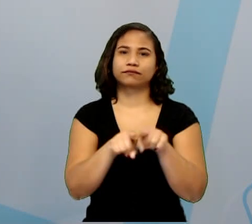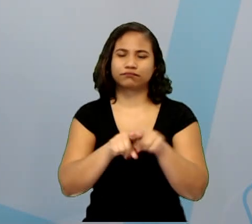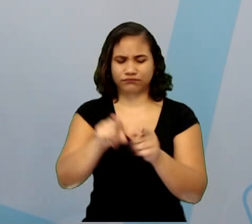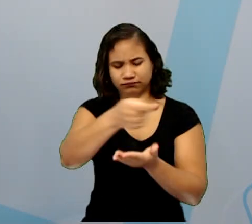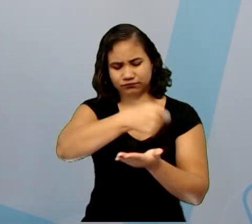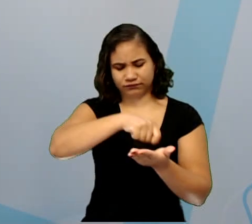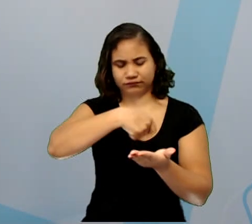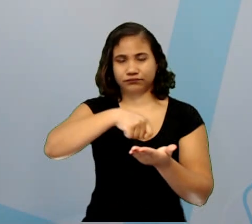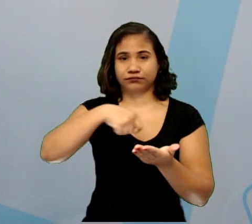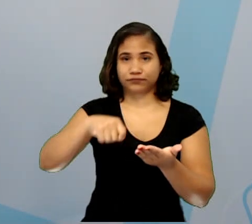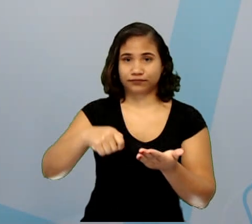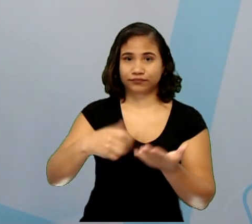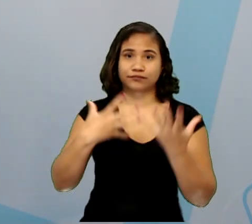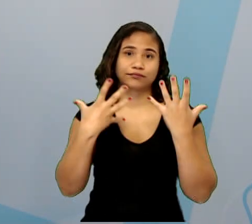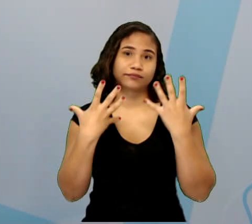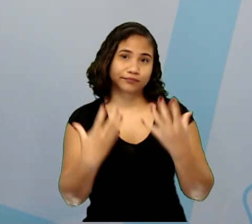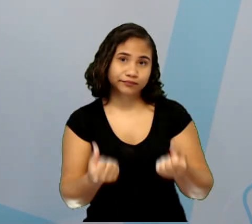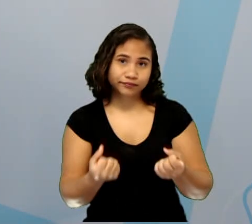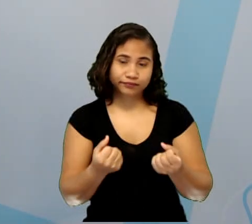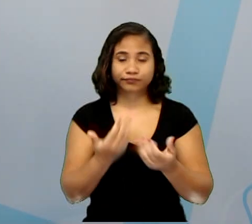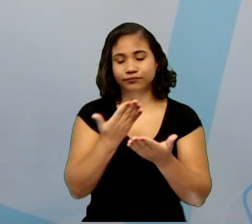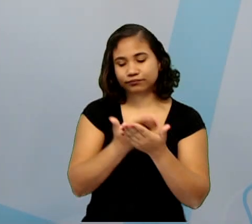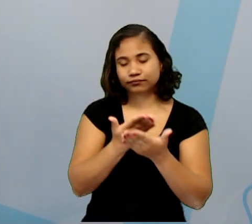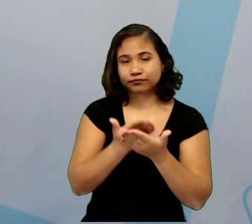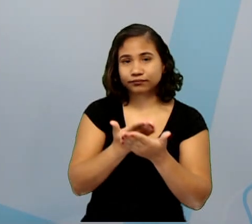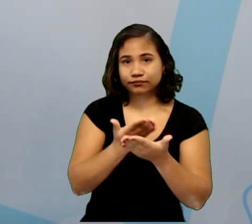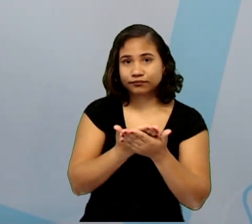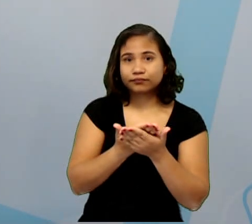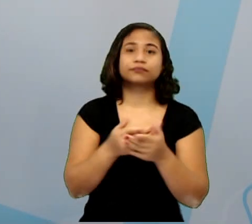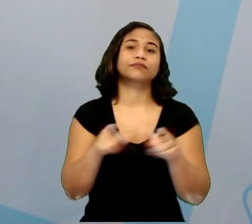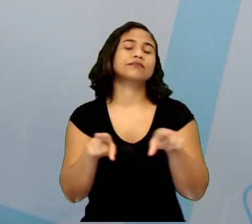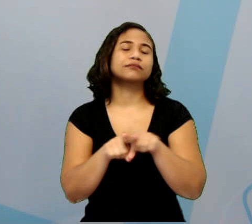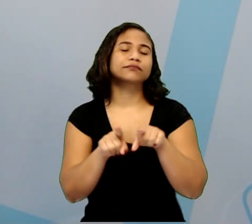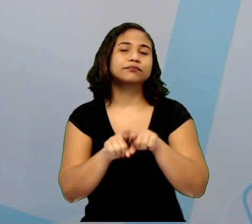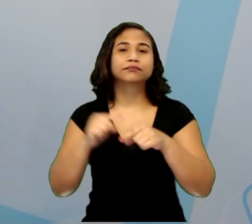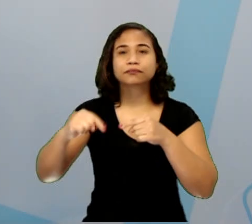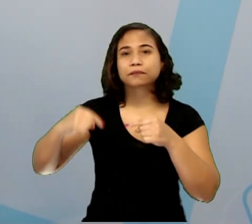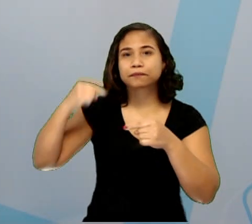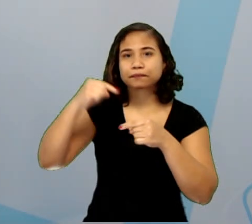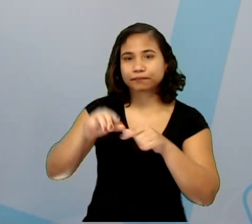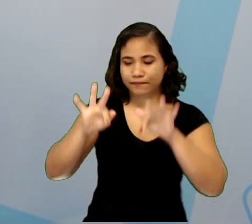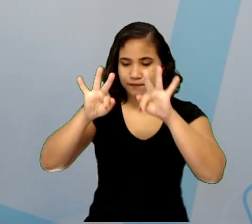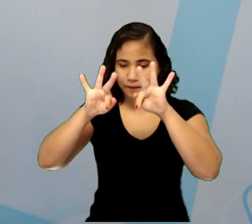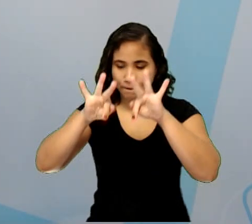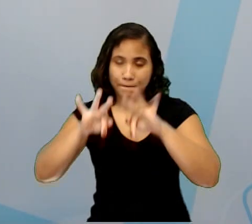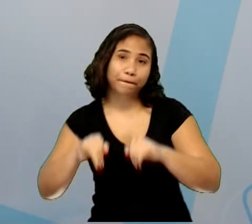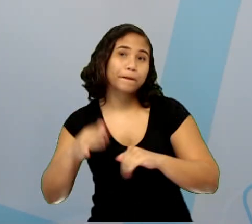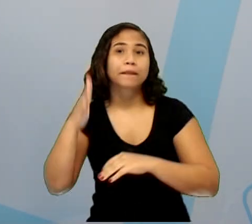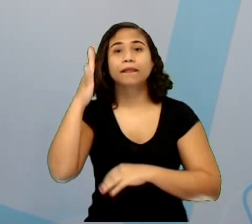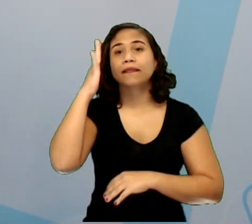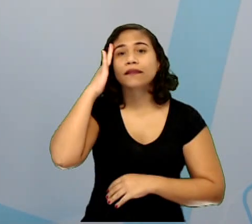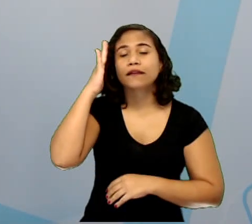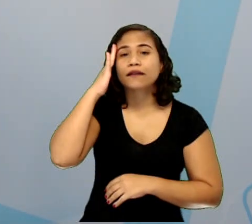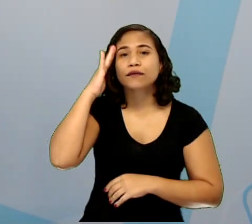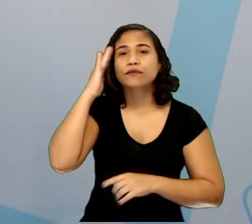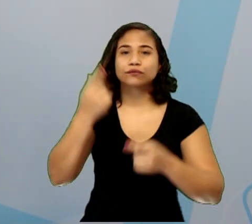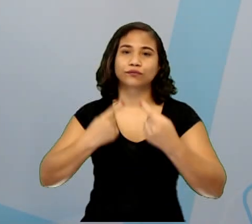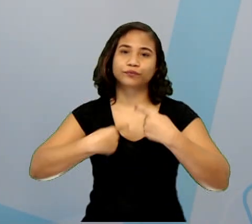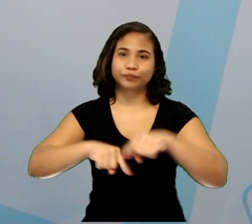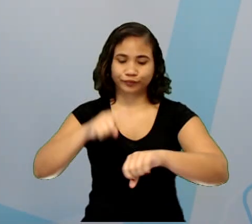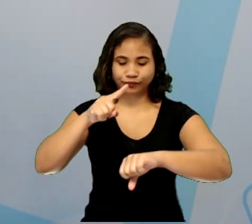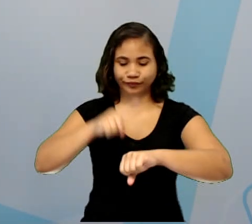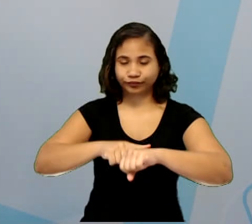tudo e vamos para a nossa aula, que no final sabemos, tem aquele desafio.